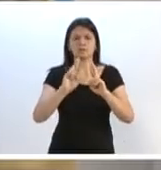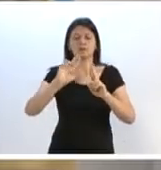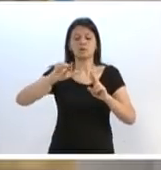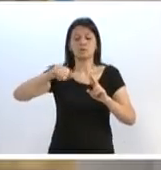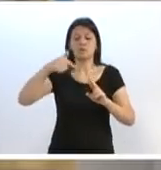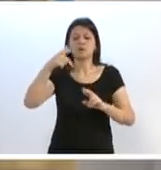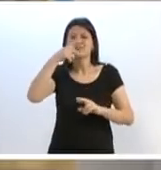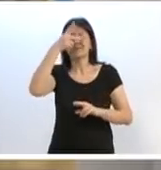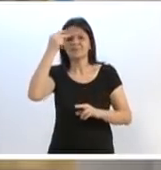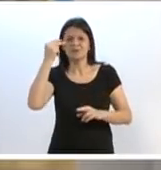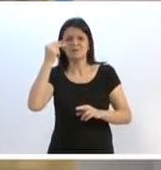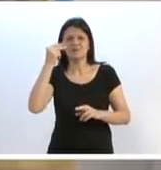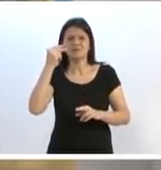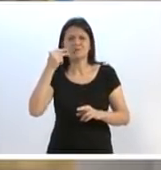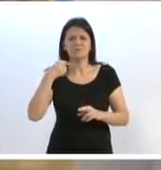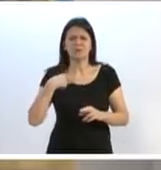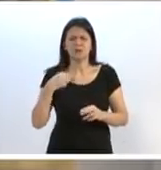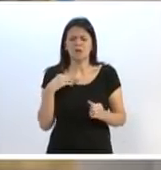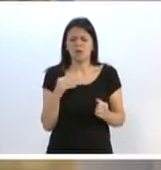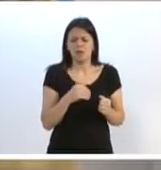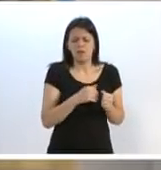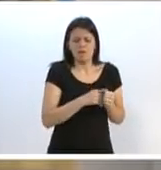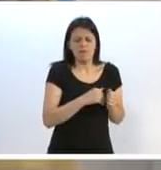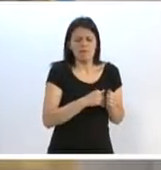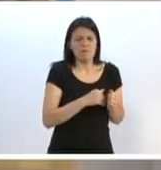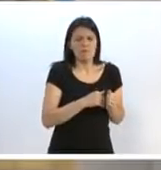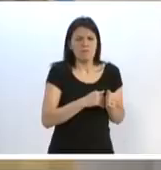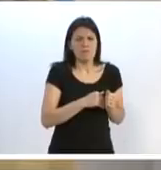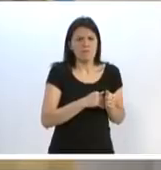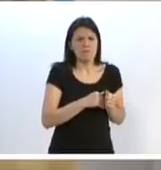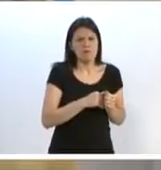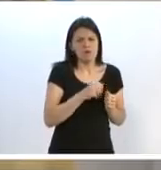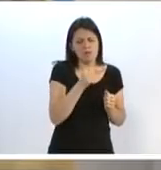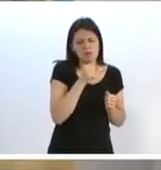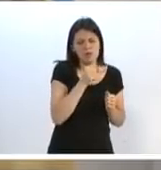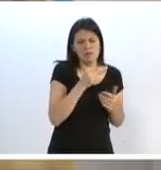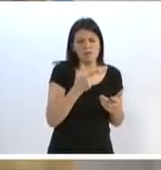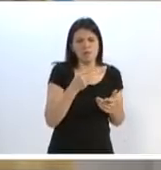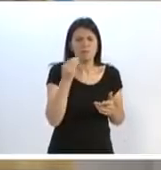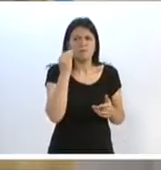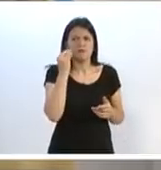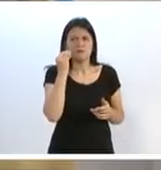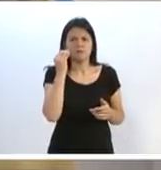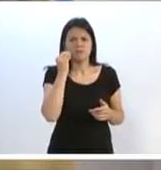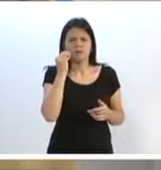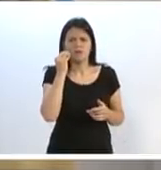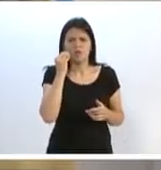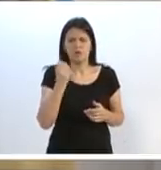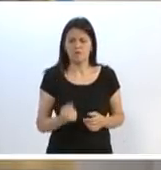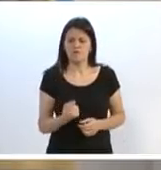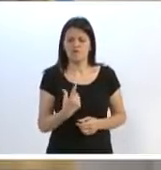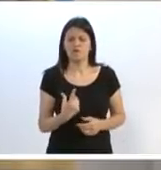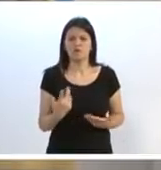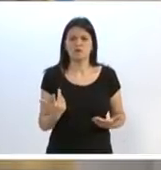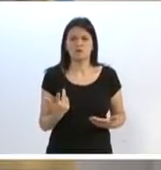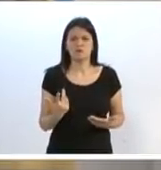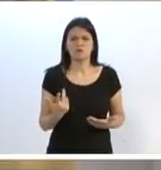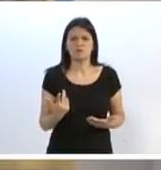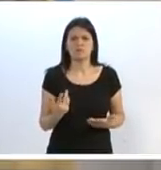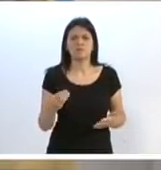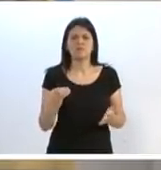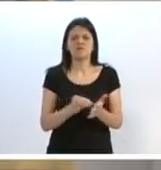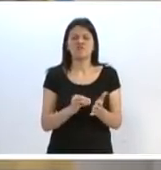pessoas. Não se escondendo atrás de meios de comunicação para tentar ofender as pessoas. Se é vergonha,